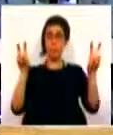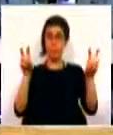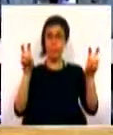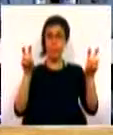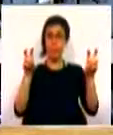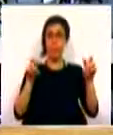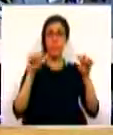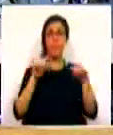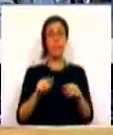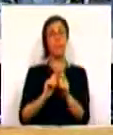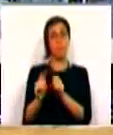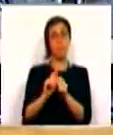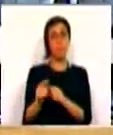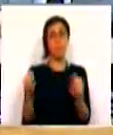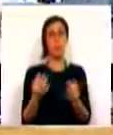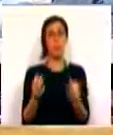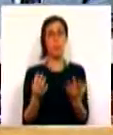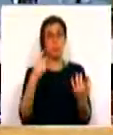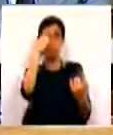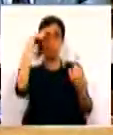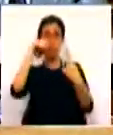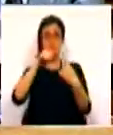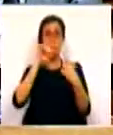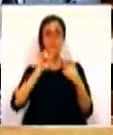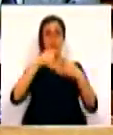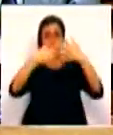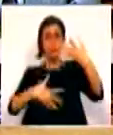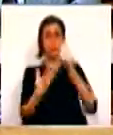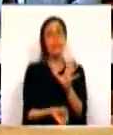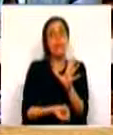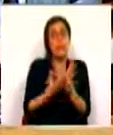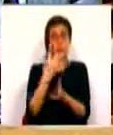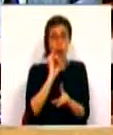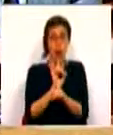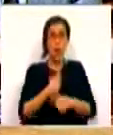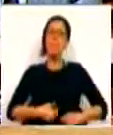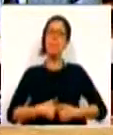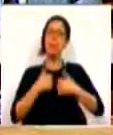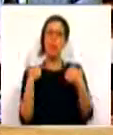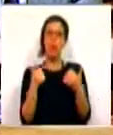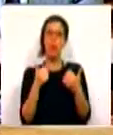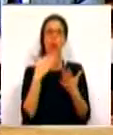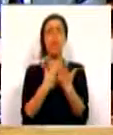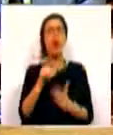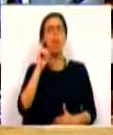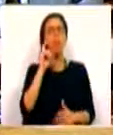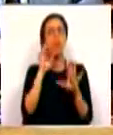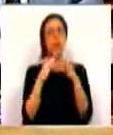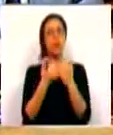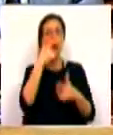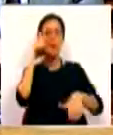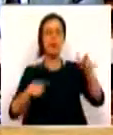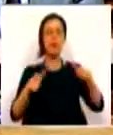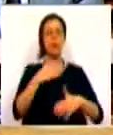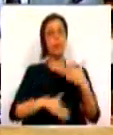Esta prestação teve como objetivos, na sua criação, melhorar a proteção social das pessoas com